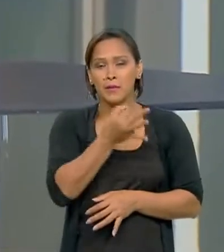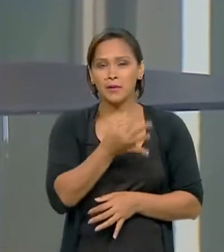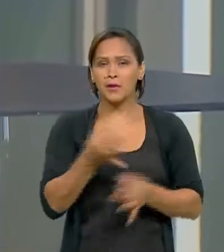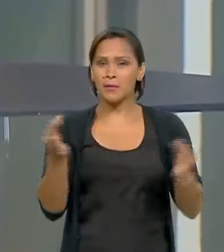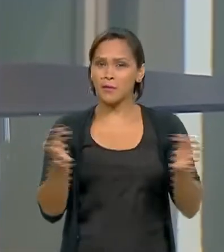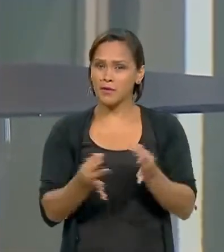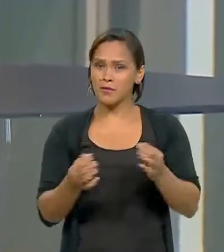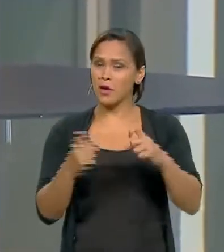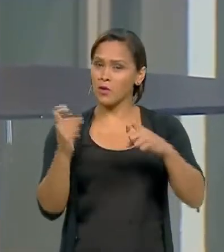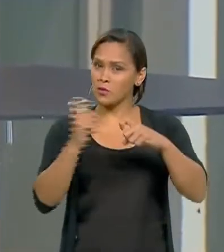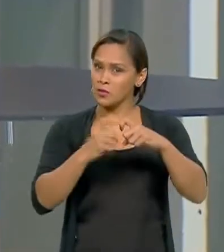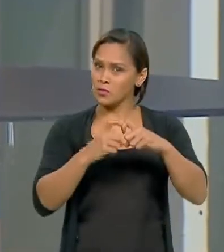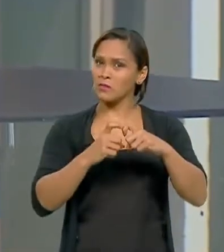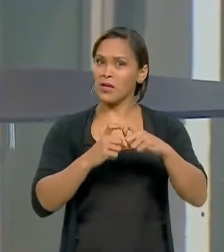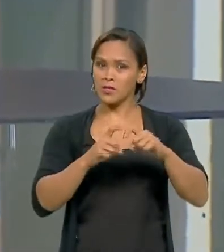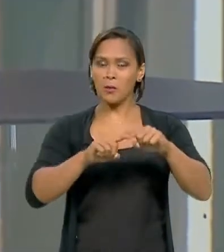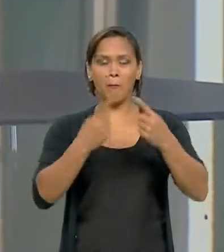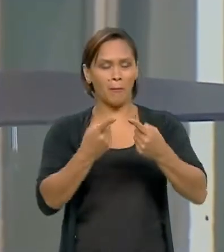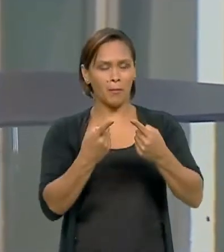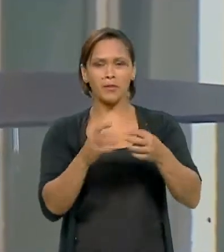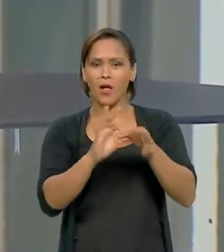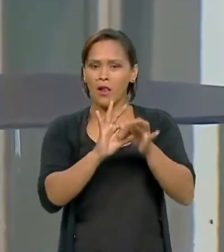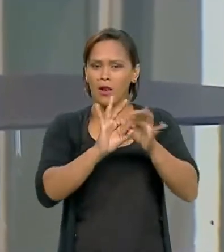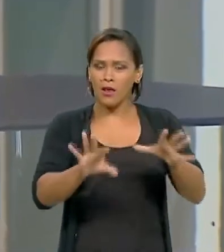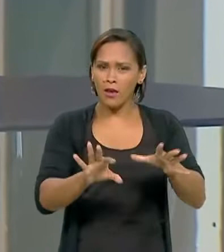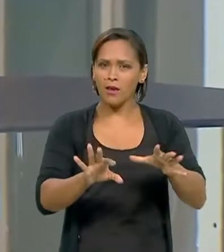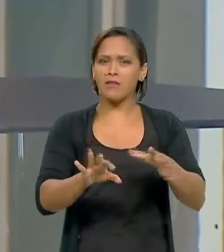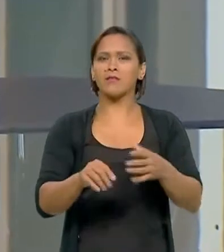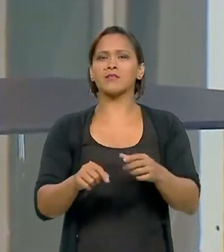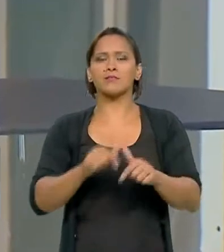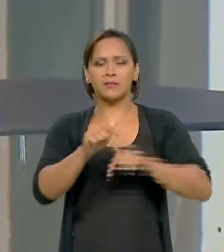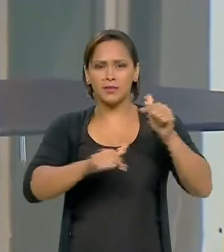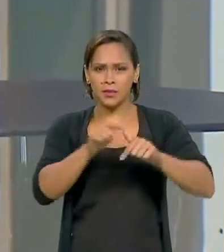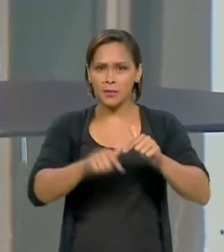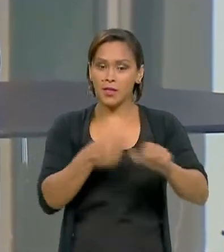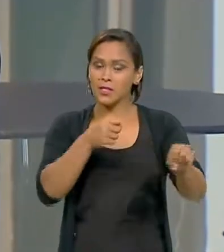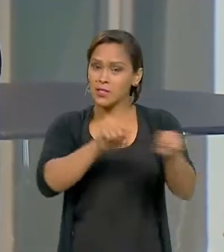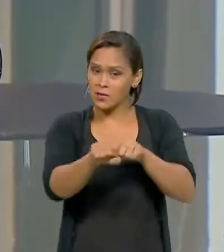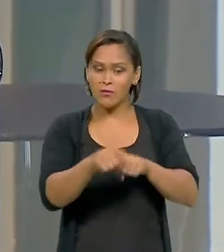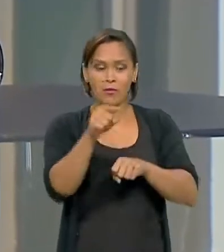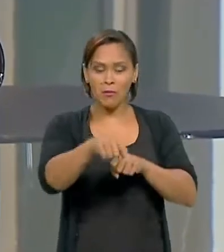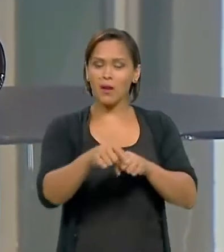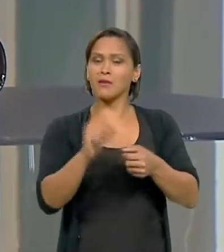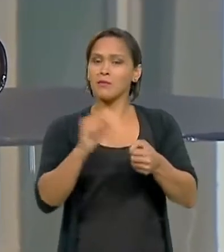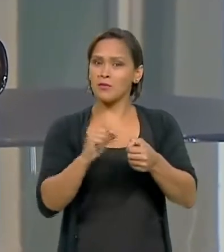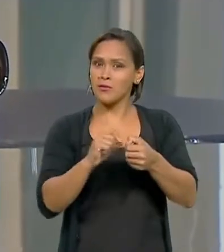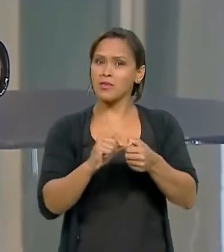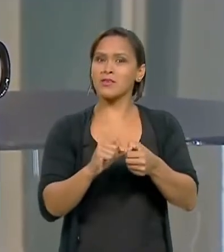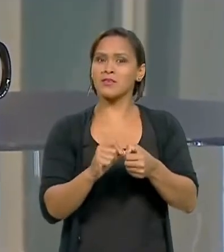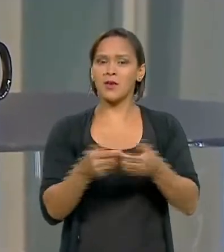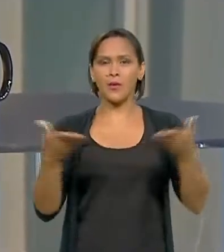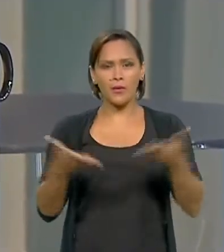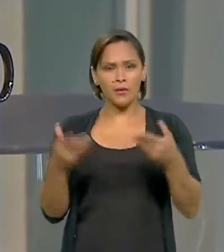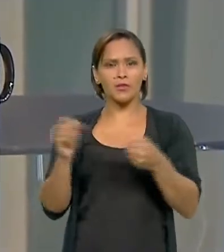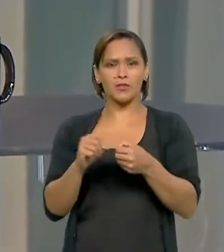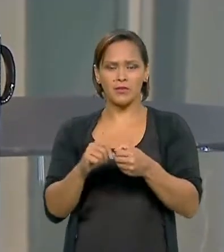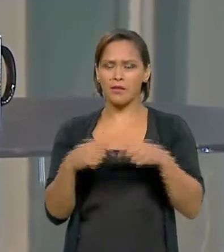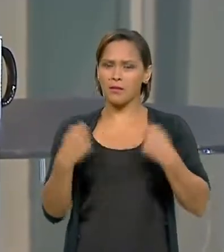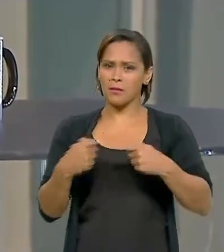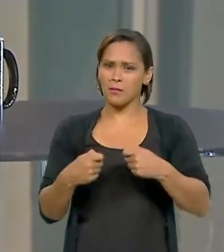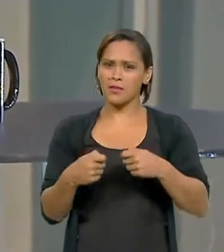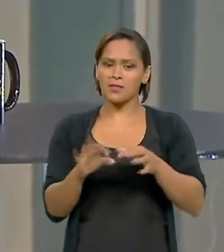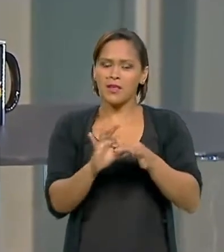médicos têm liberdade de agir. São formados exatamente para ter a liberdade de tratar o seu